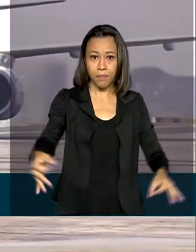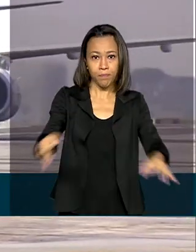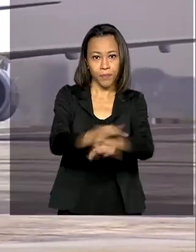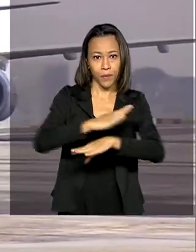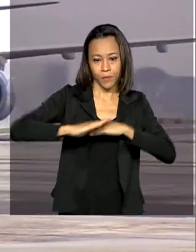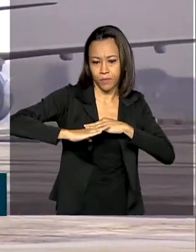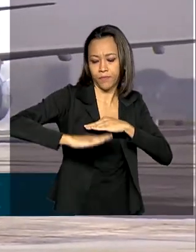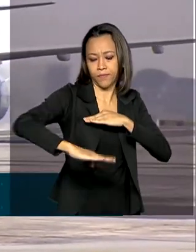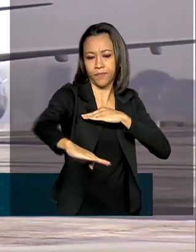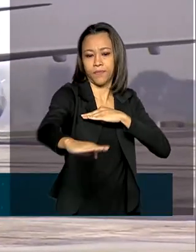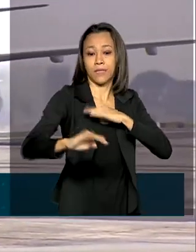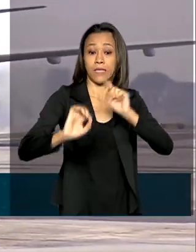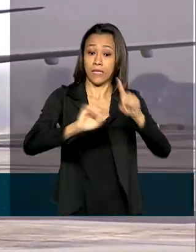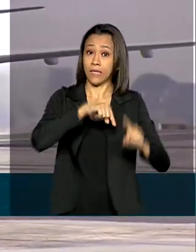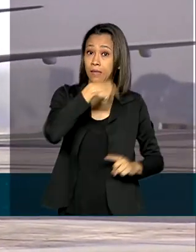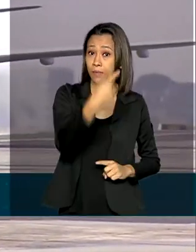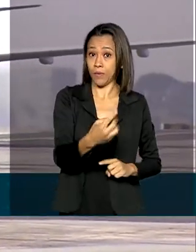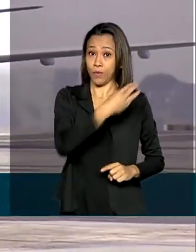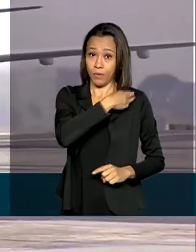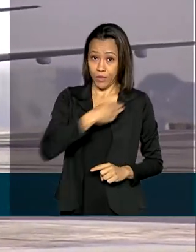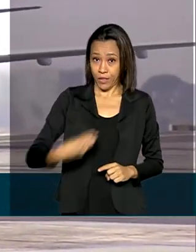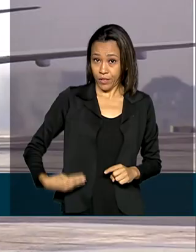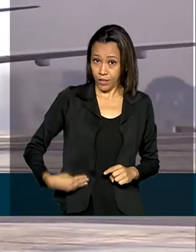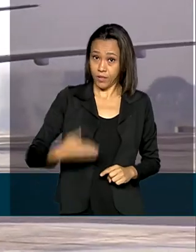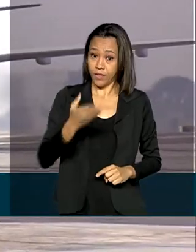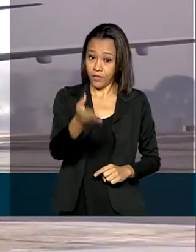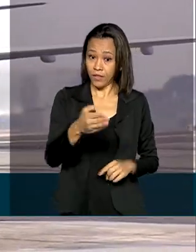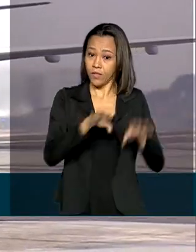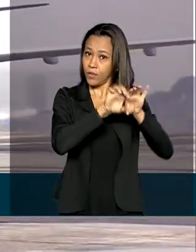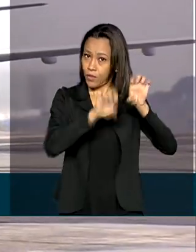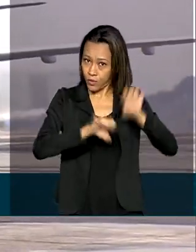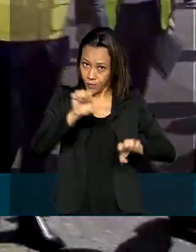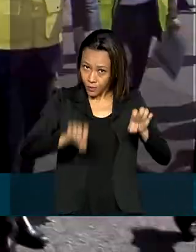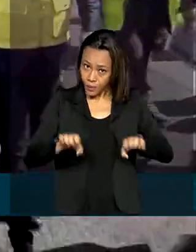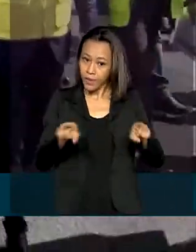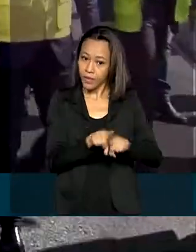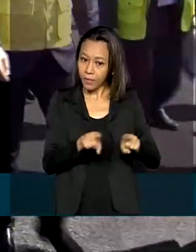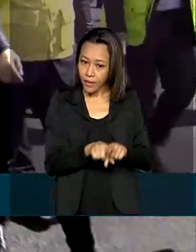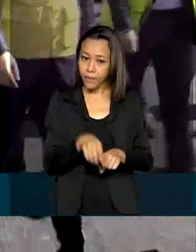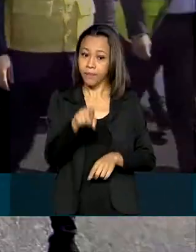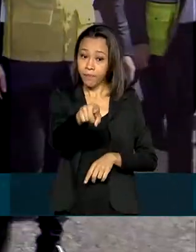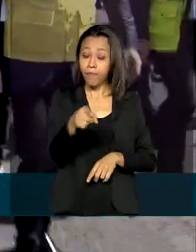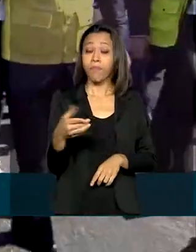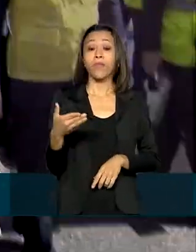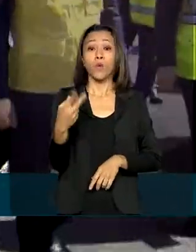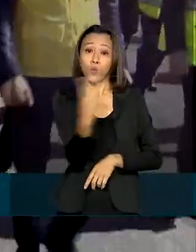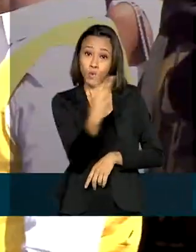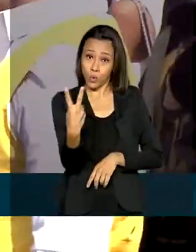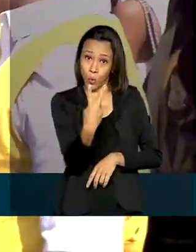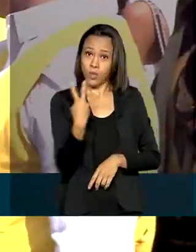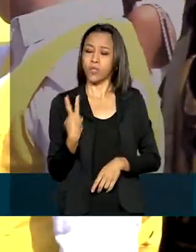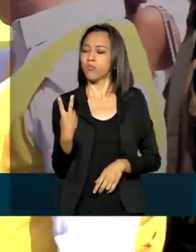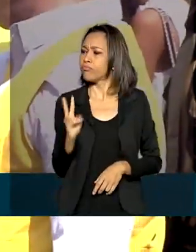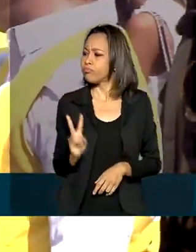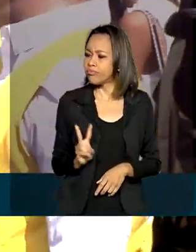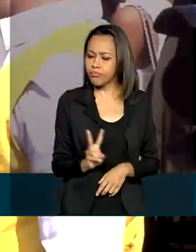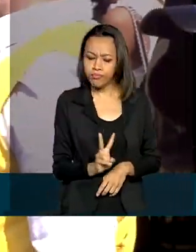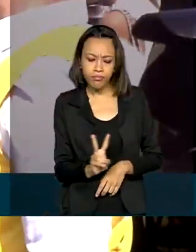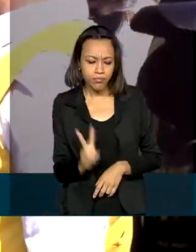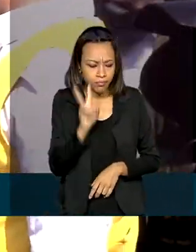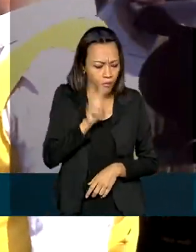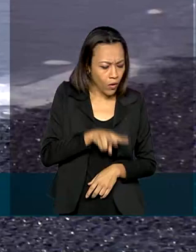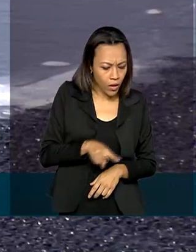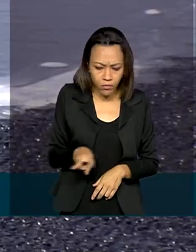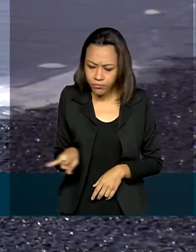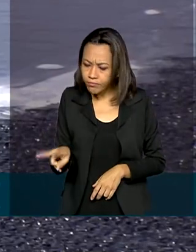Seguido pelo avião do ministro da Infraestrutura, Tarcísio Gomes de Freitas. O presidente e o ministro andaram pela pista e